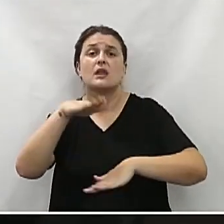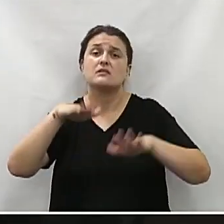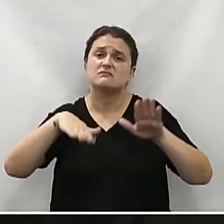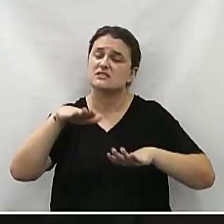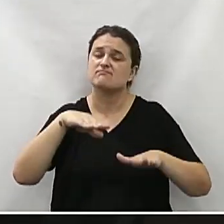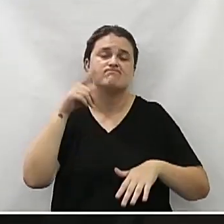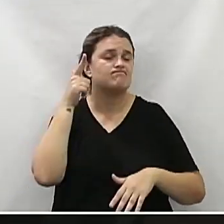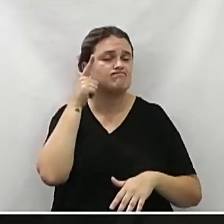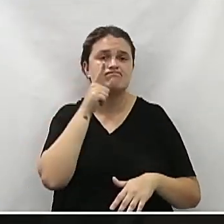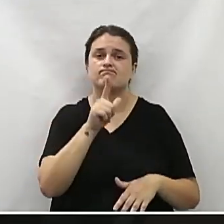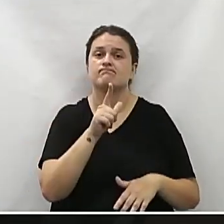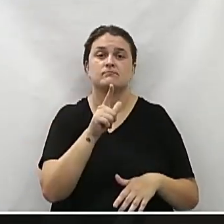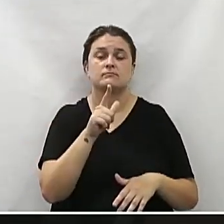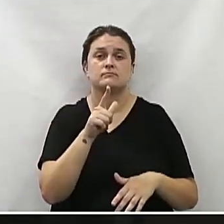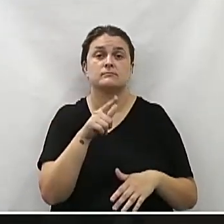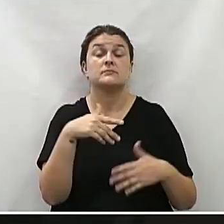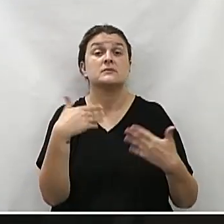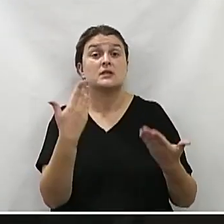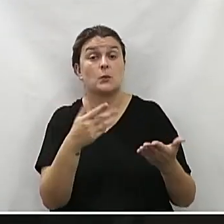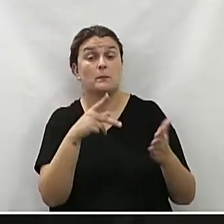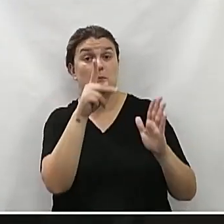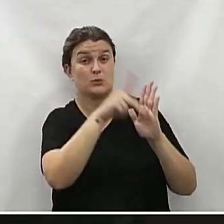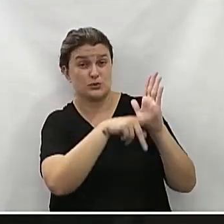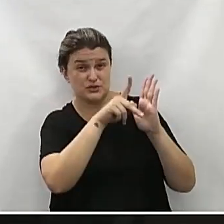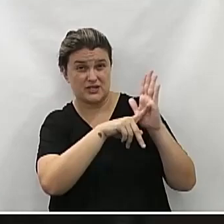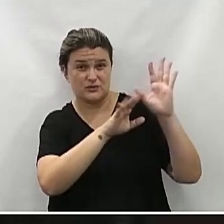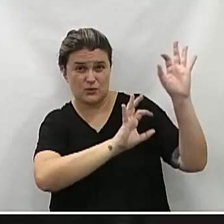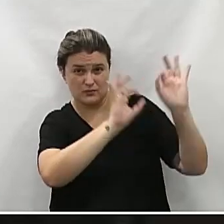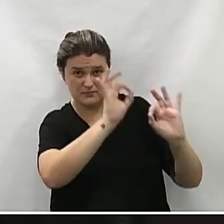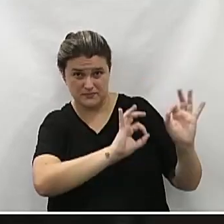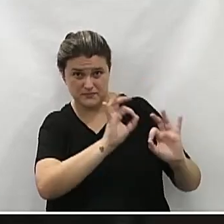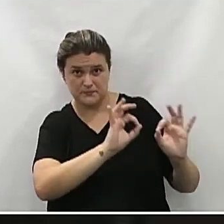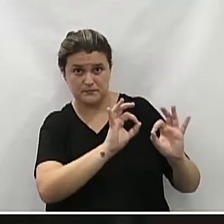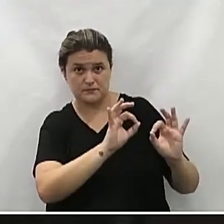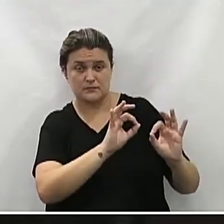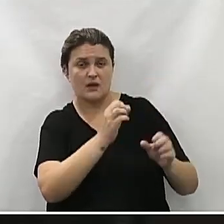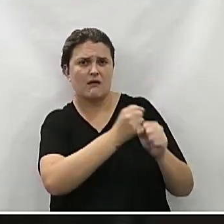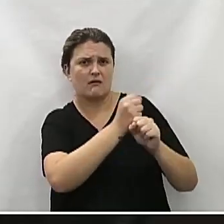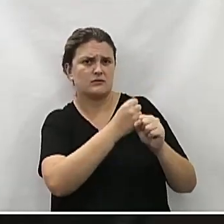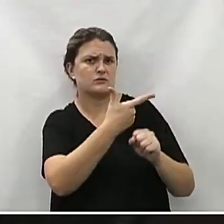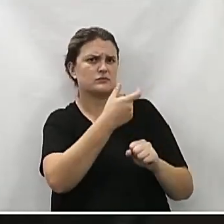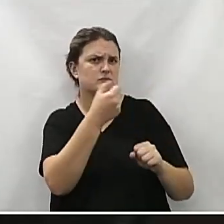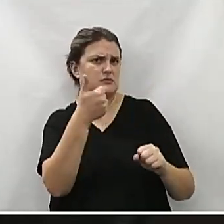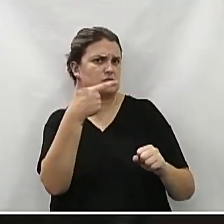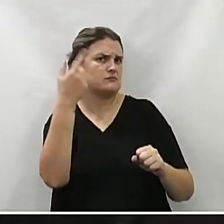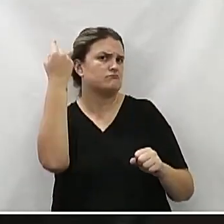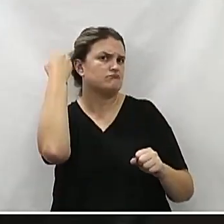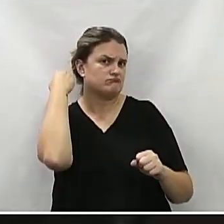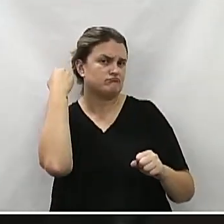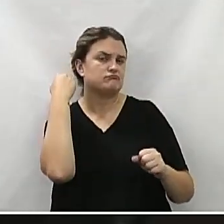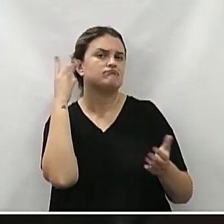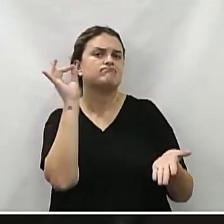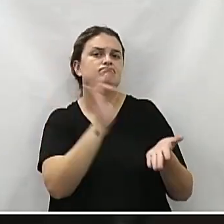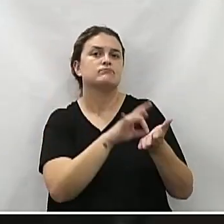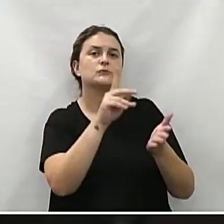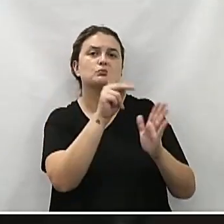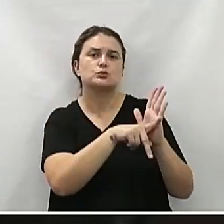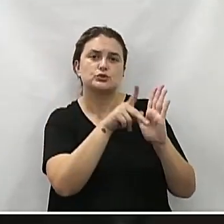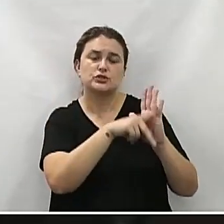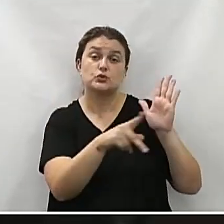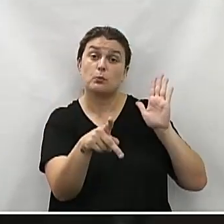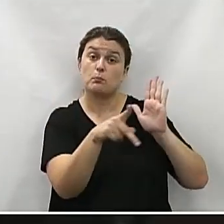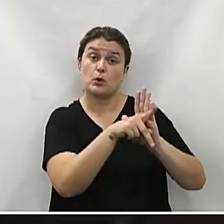acaba não acontecendo. Nesse plano de ação, que foi colocado lá em 2012, instituiu um programa de